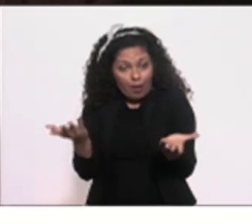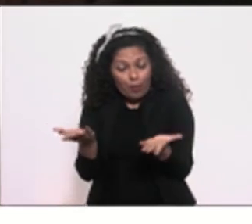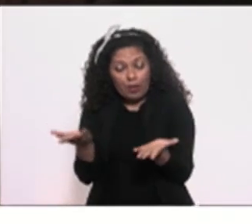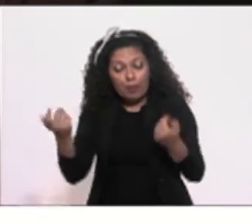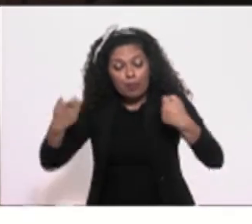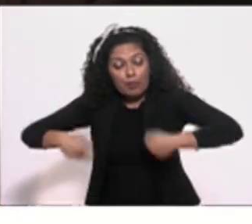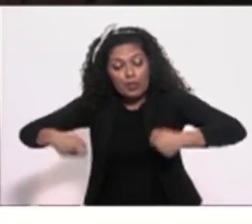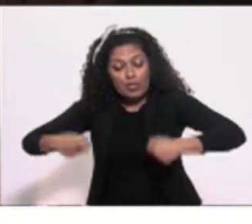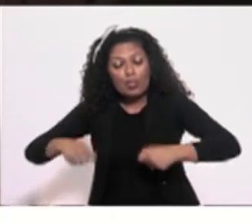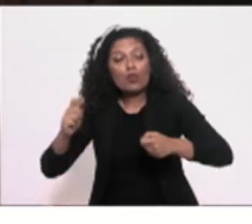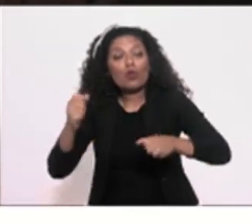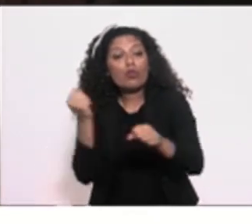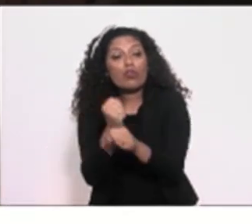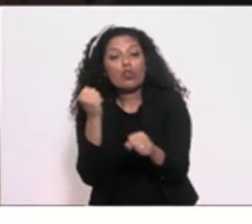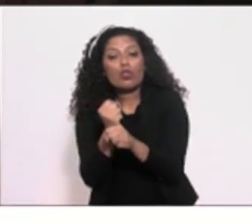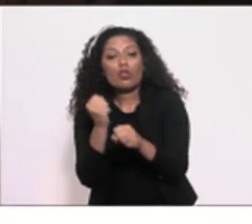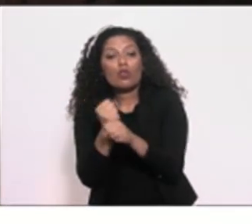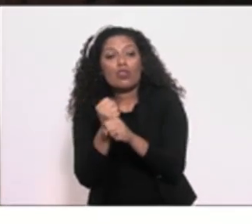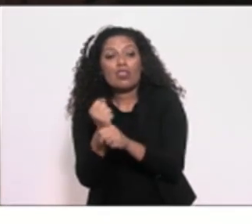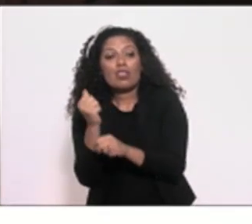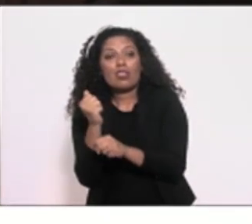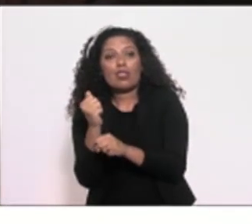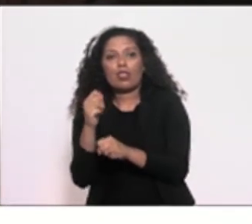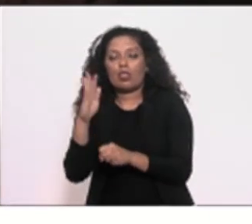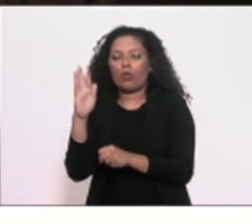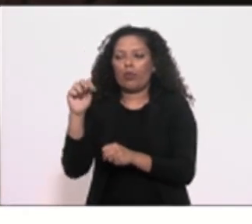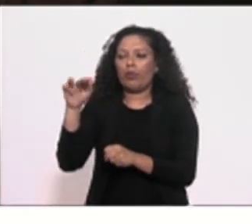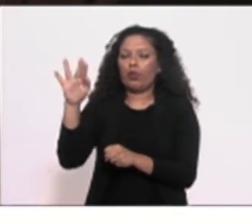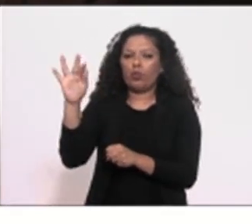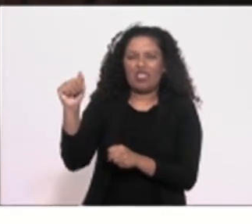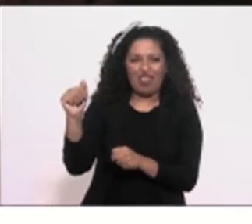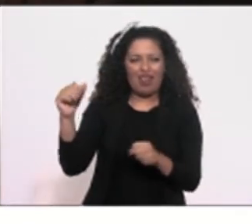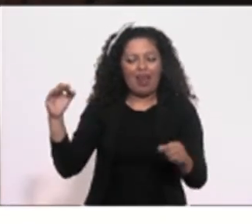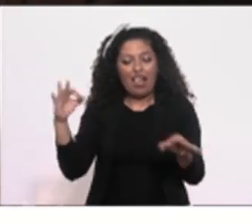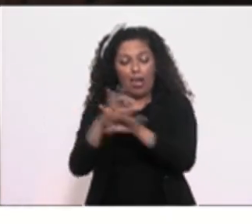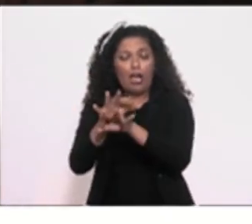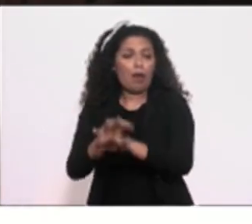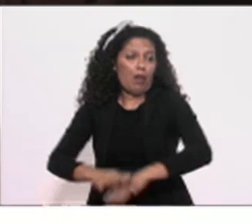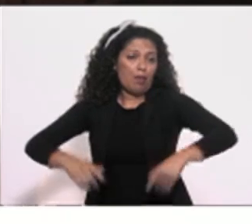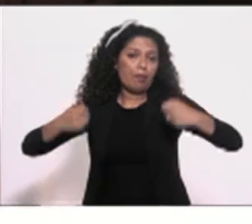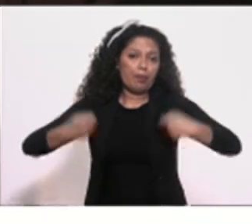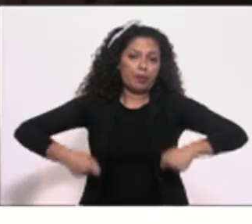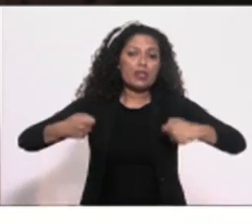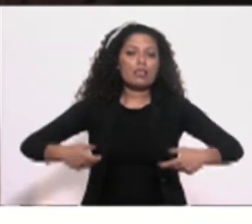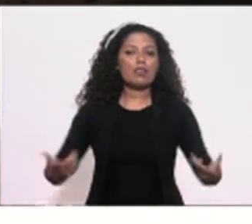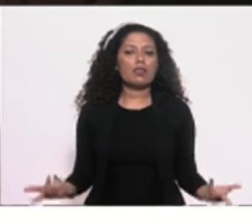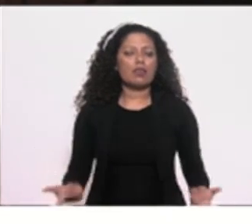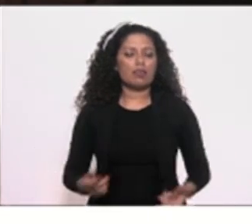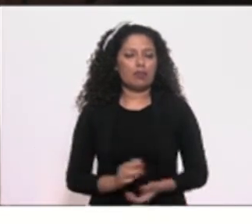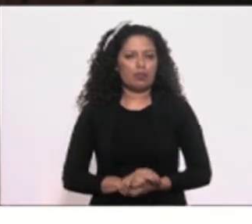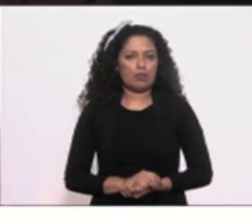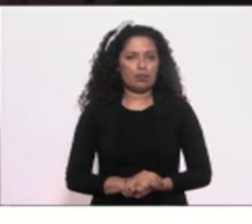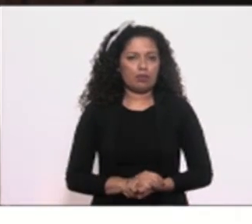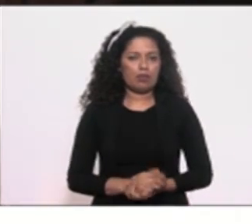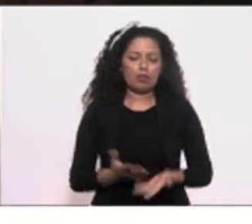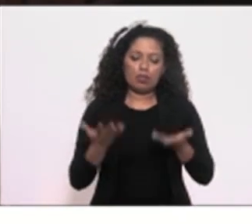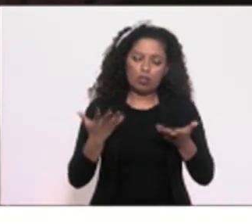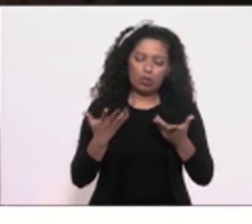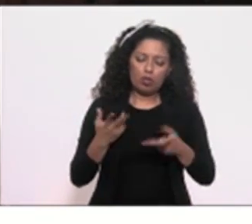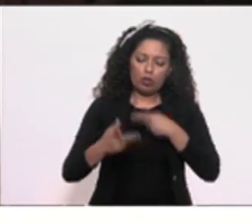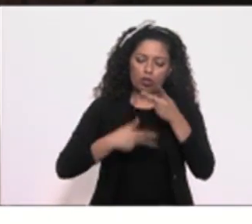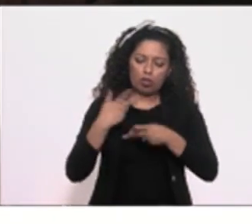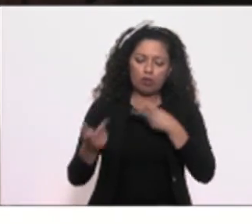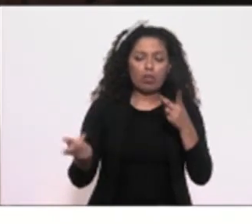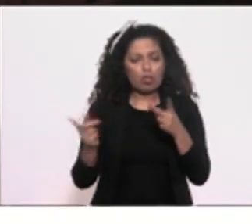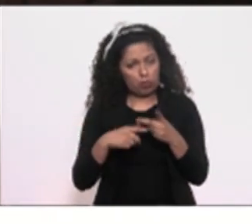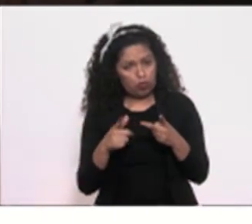toda a parte estruturante daquele imenso buraco que é a estação. queria fazer, então, esse segundo